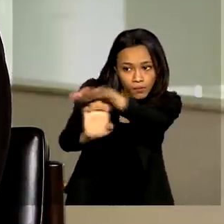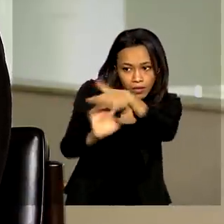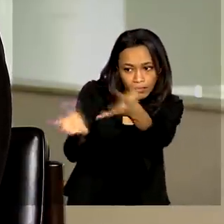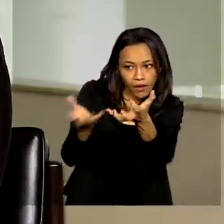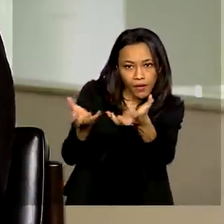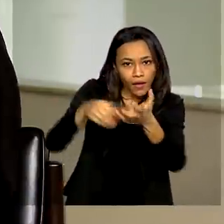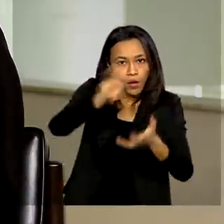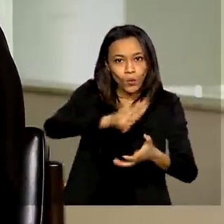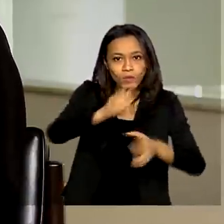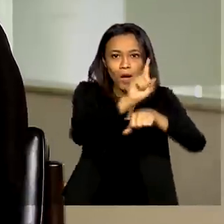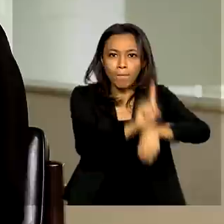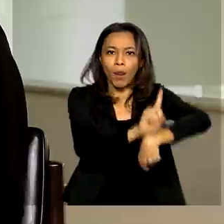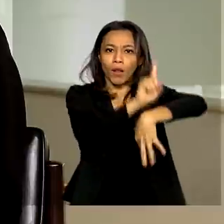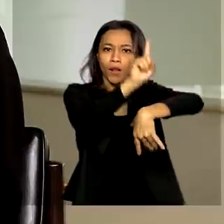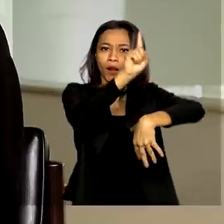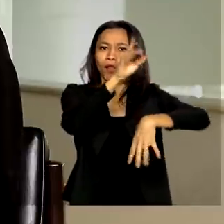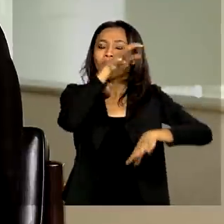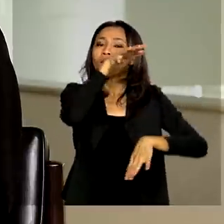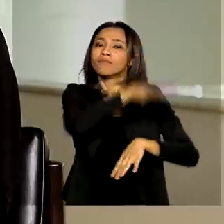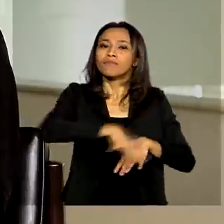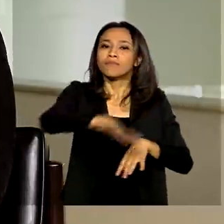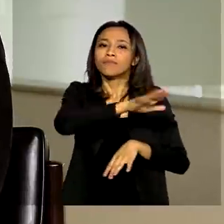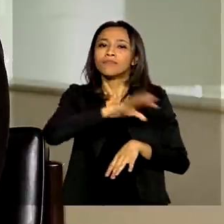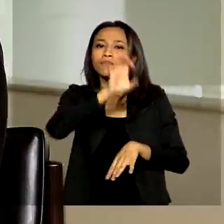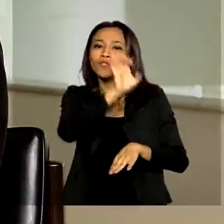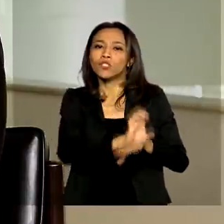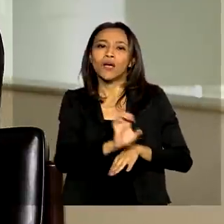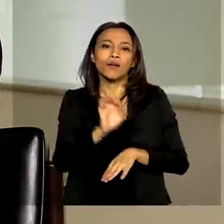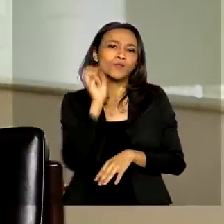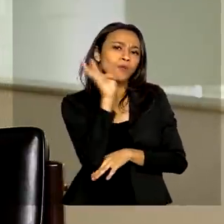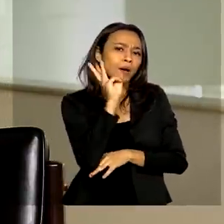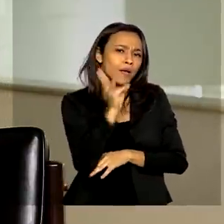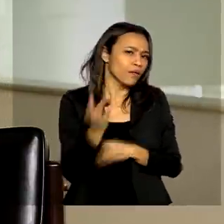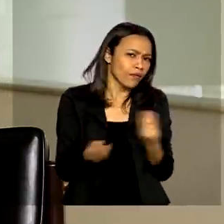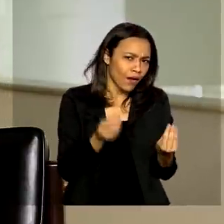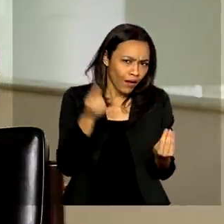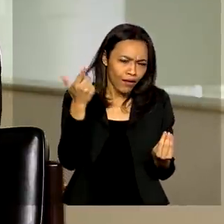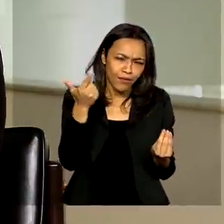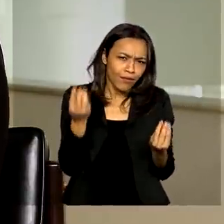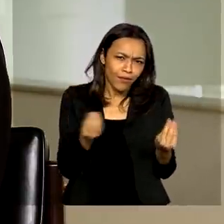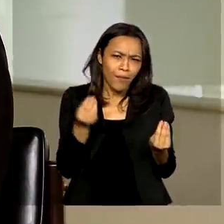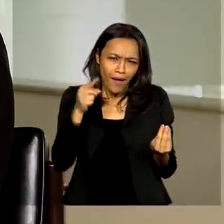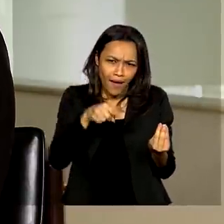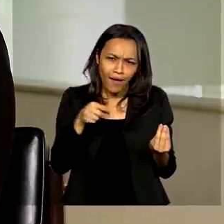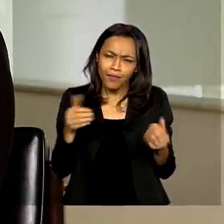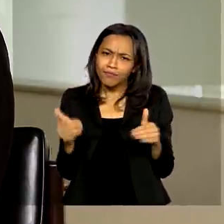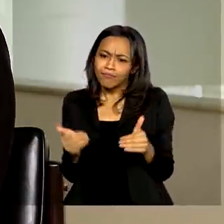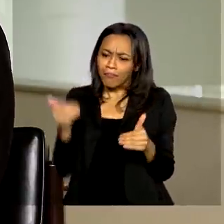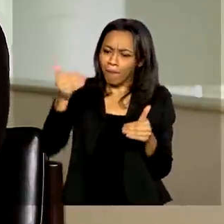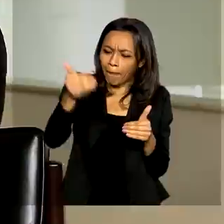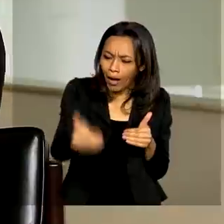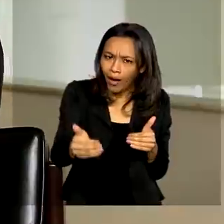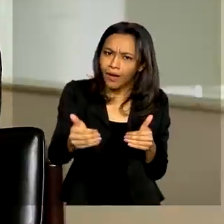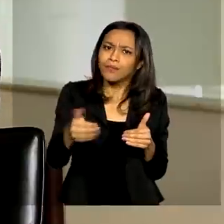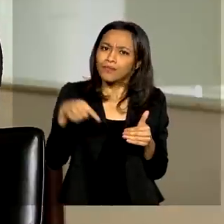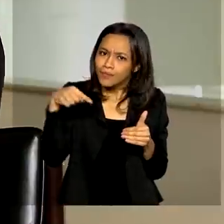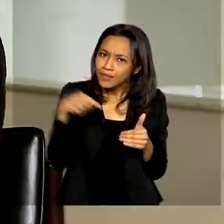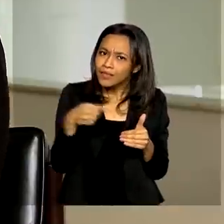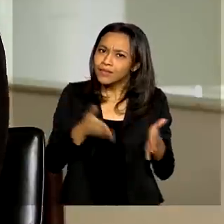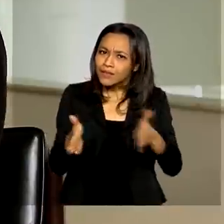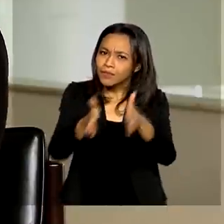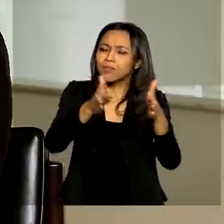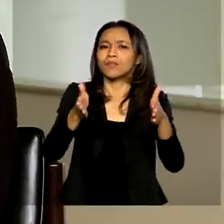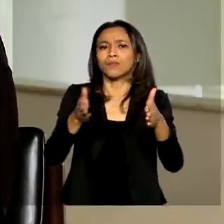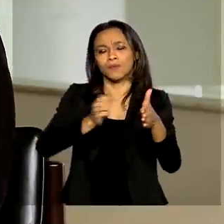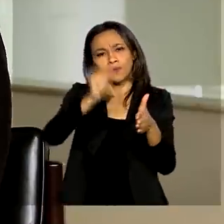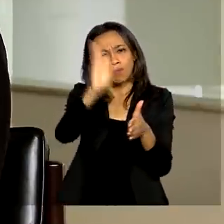partir da base em Alcântara, no Maranhão. Qual a importância desse chamamento? É mais um passo nesse caminho que o Brasil